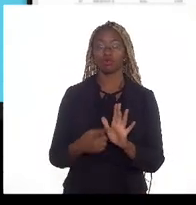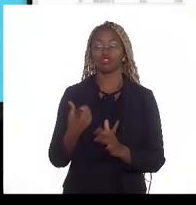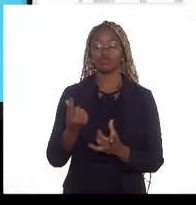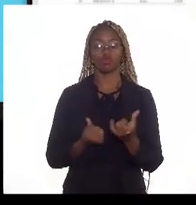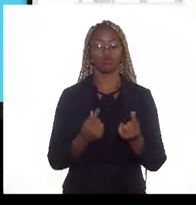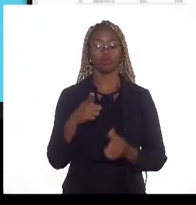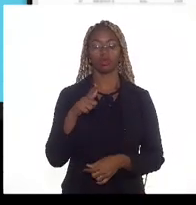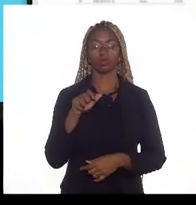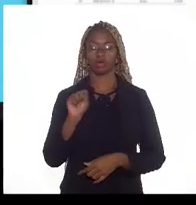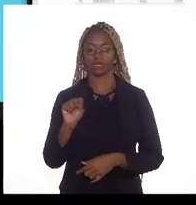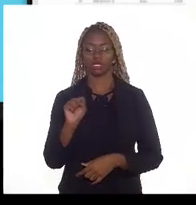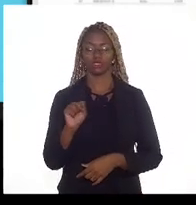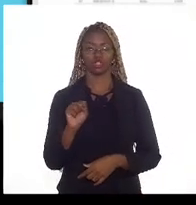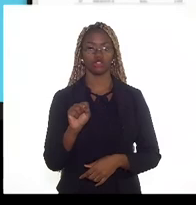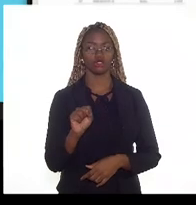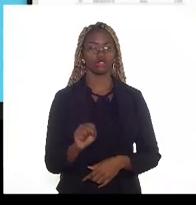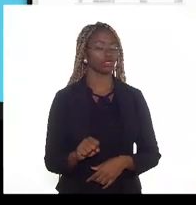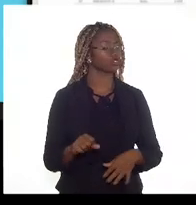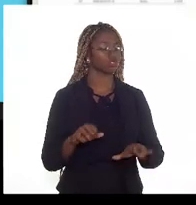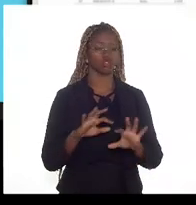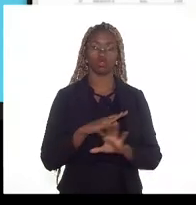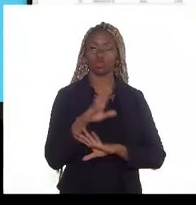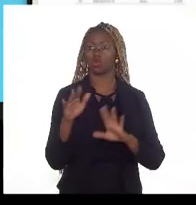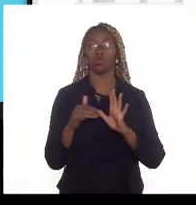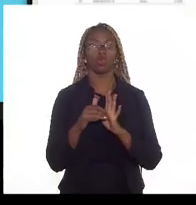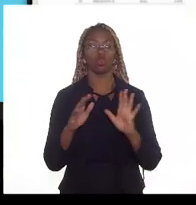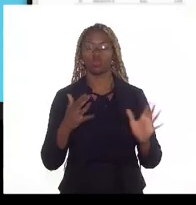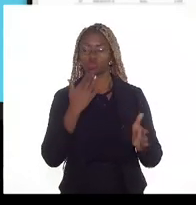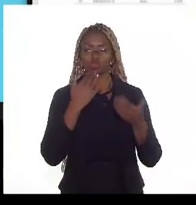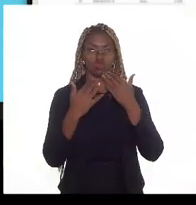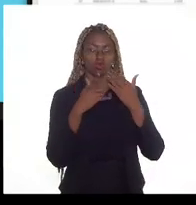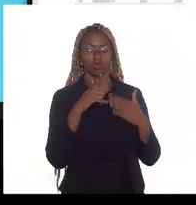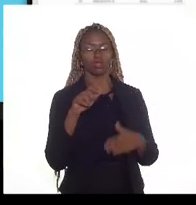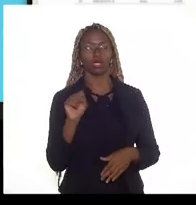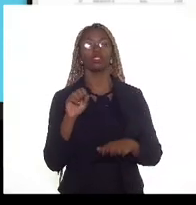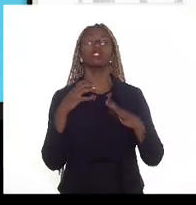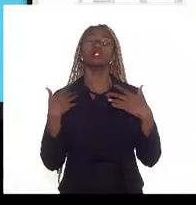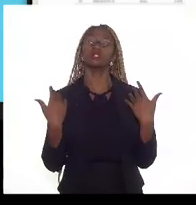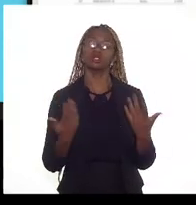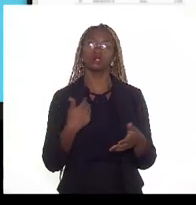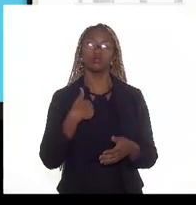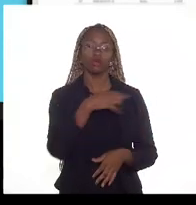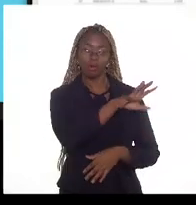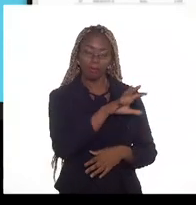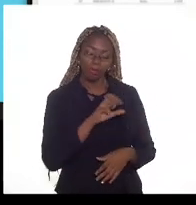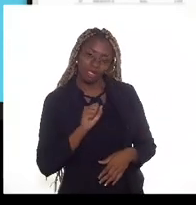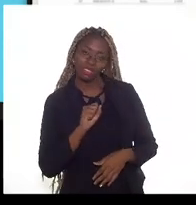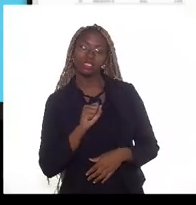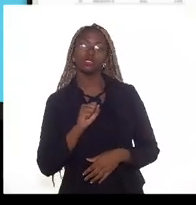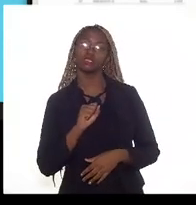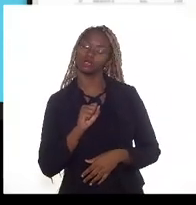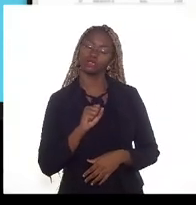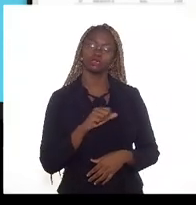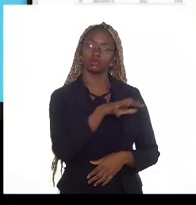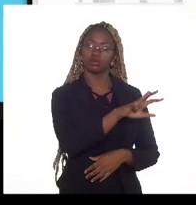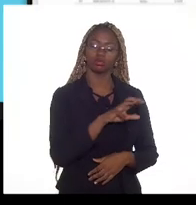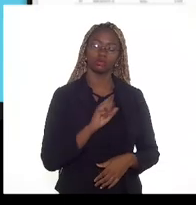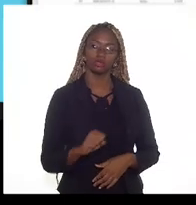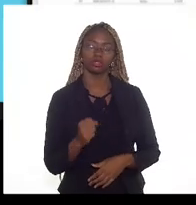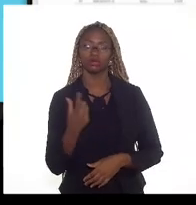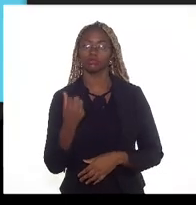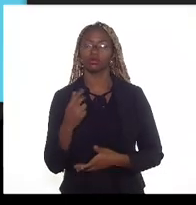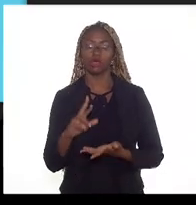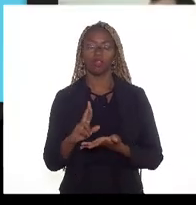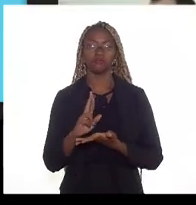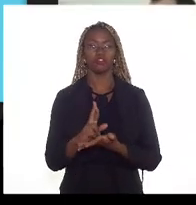campo a campo corrente a corrente tá eu peguei então os preços de referência do gás